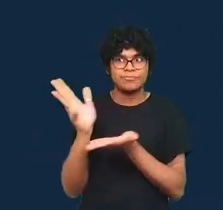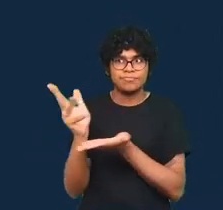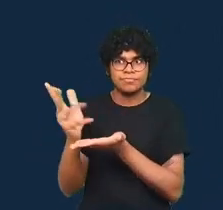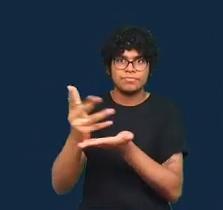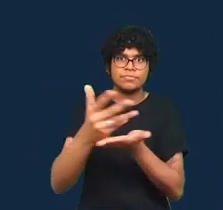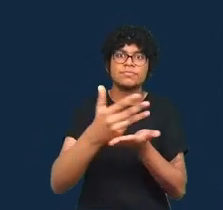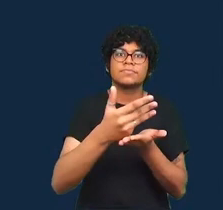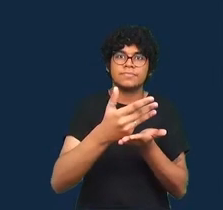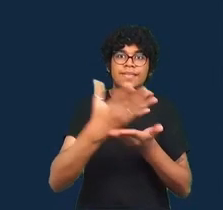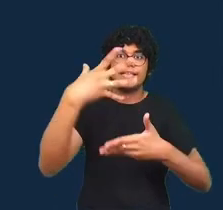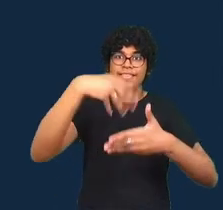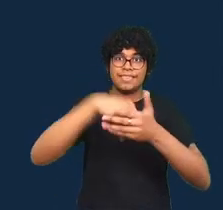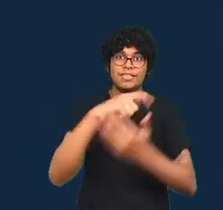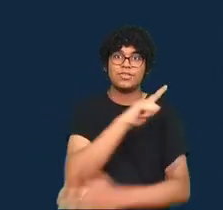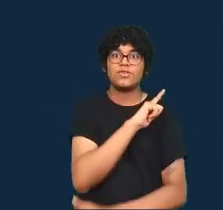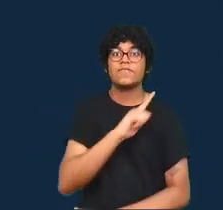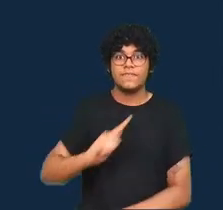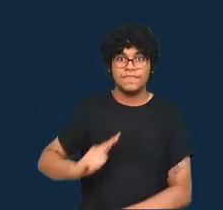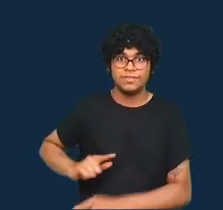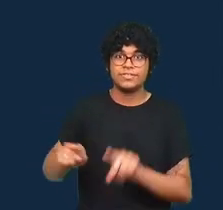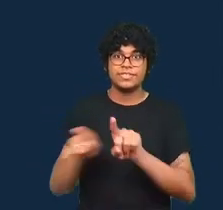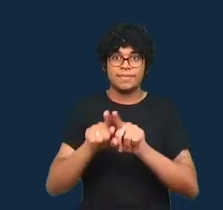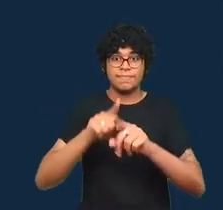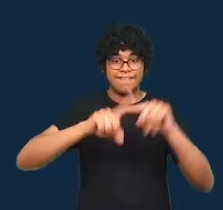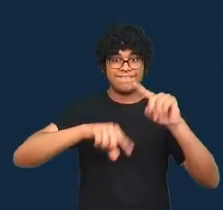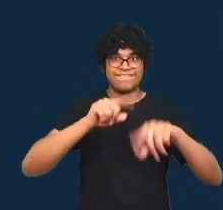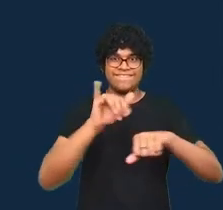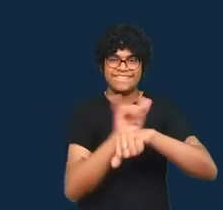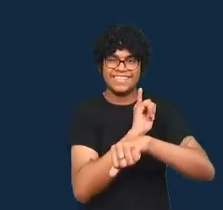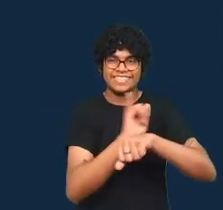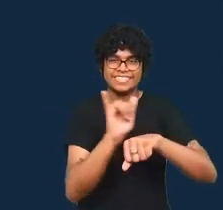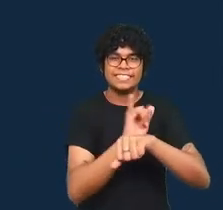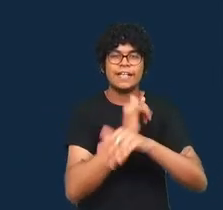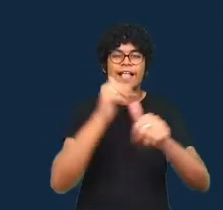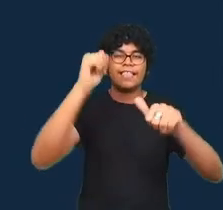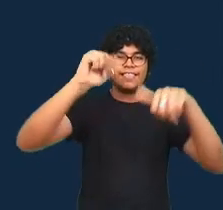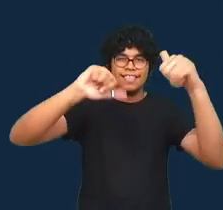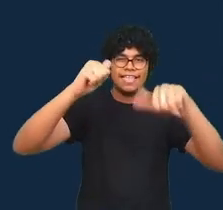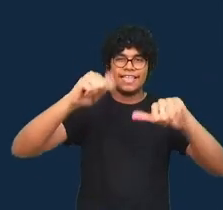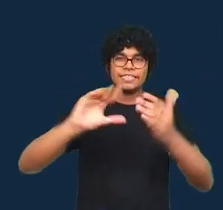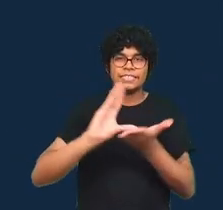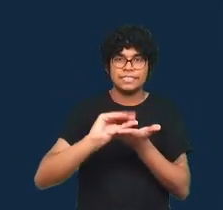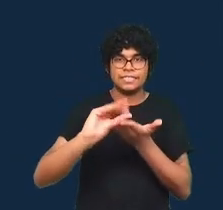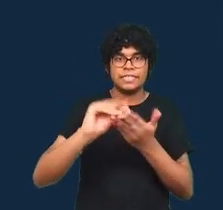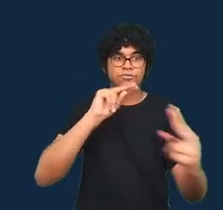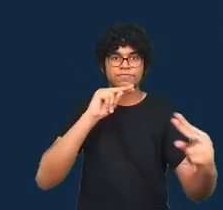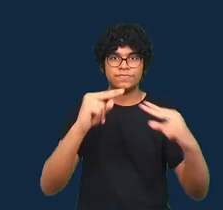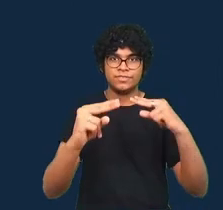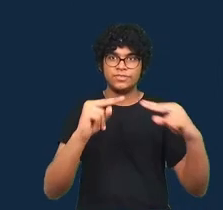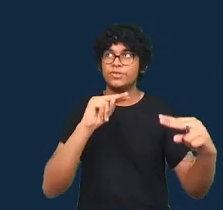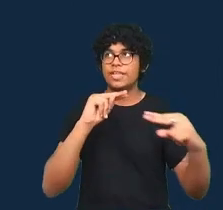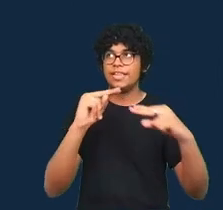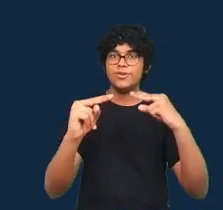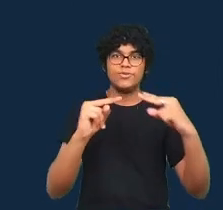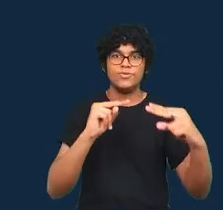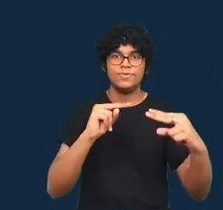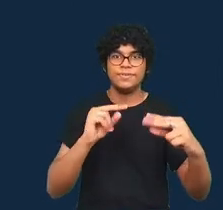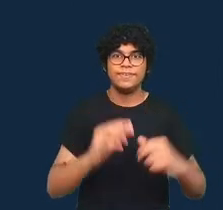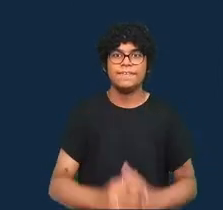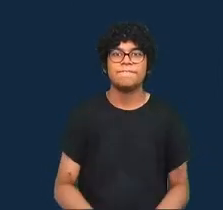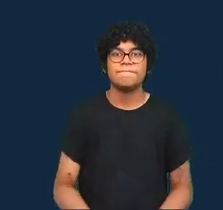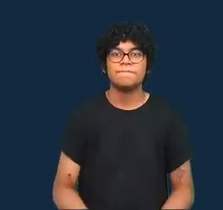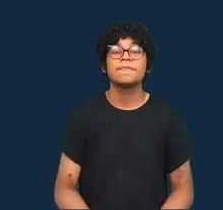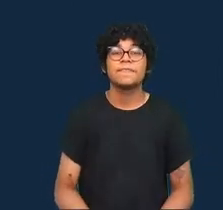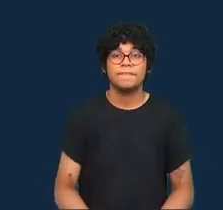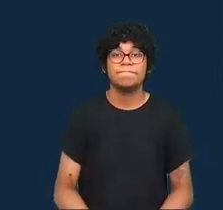governo e a disponibilidade de ferramentas para analisar claramente os dados visualizados. E o que